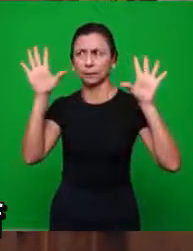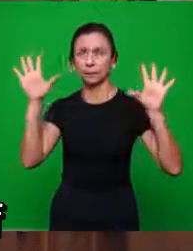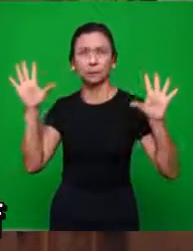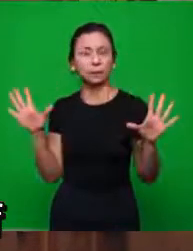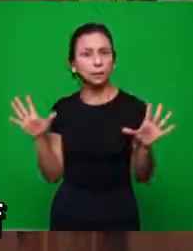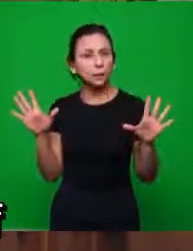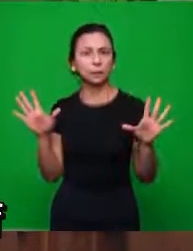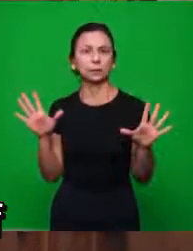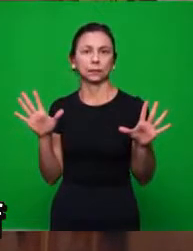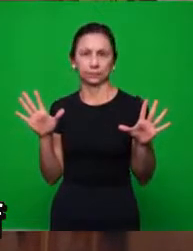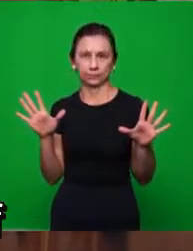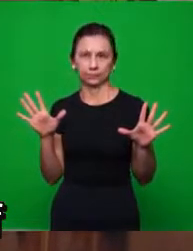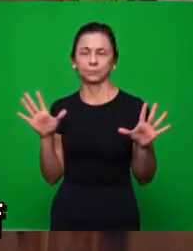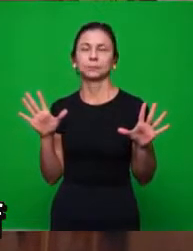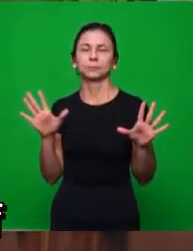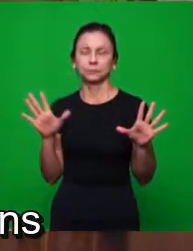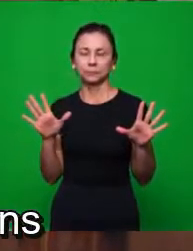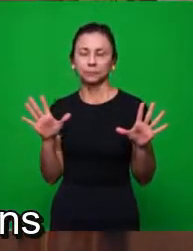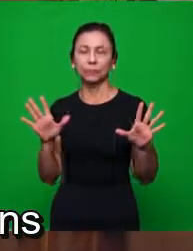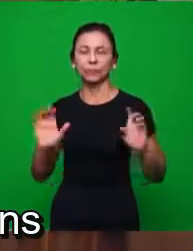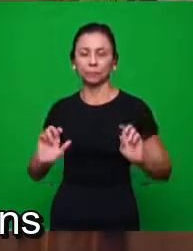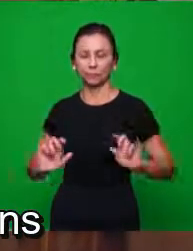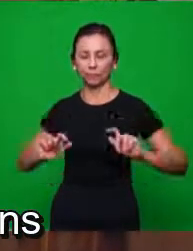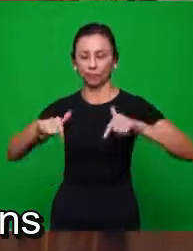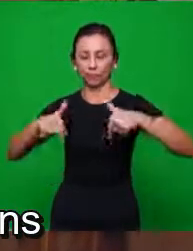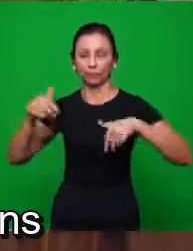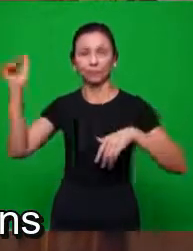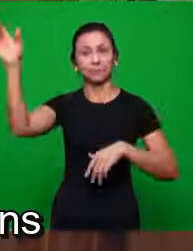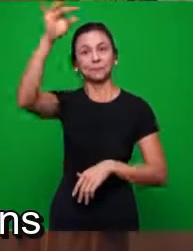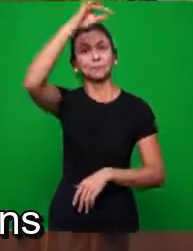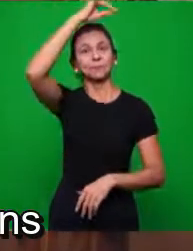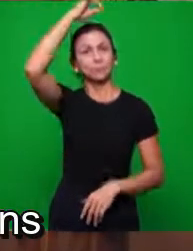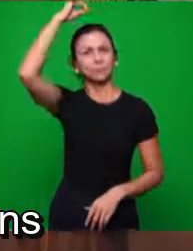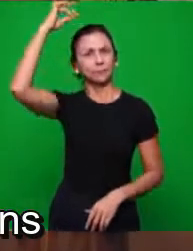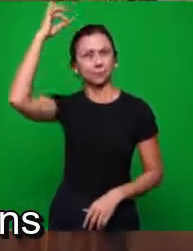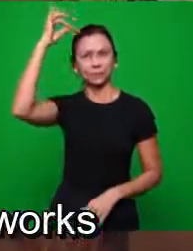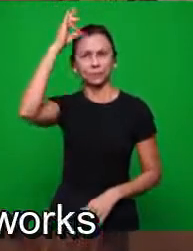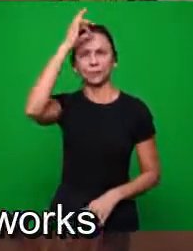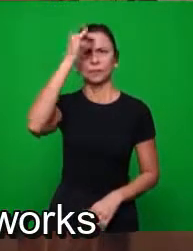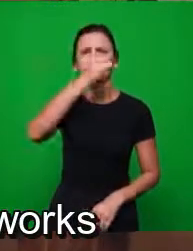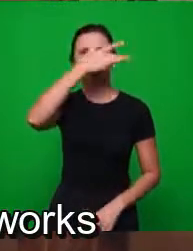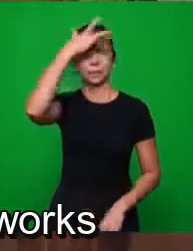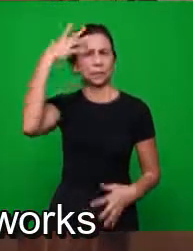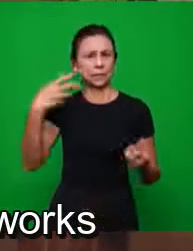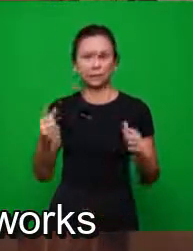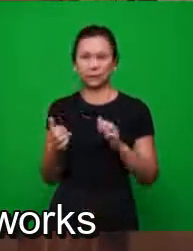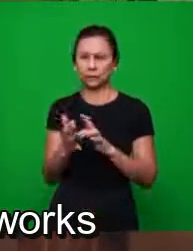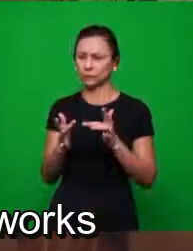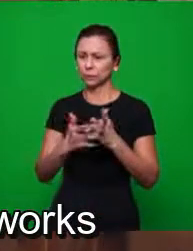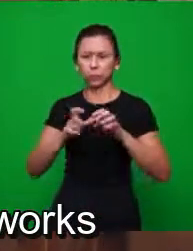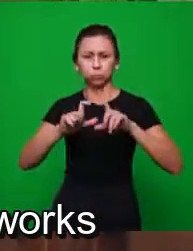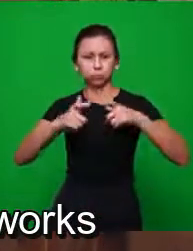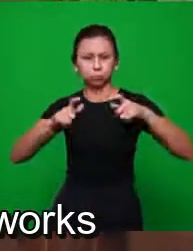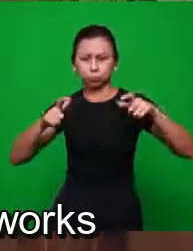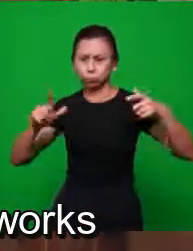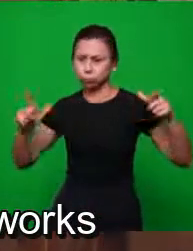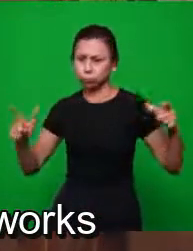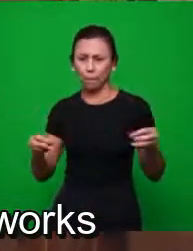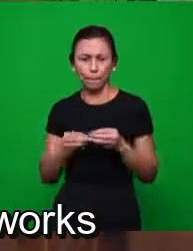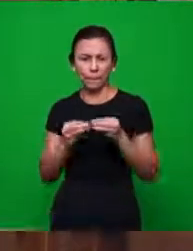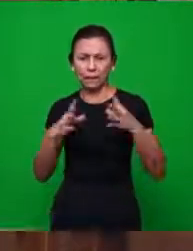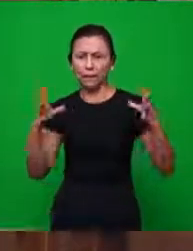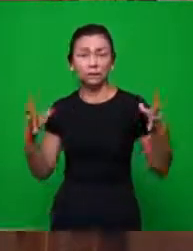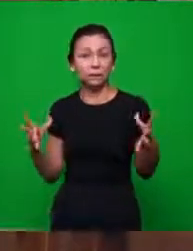clara nesse período. Então, a operação do Espírito do Senhor. Havia conversões, crescimento da igreja, sinais, prodígios,